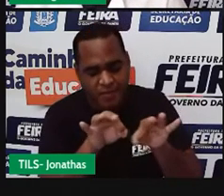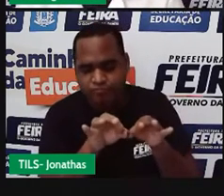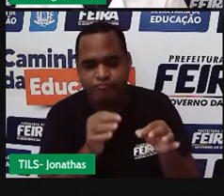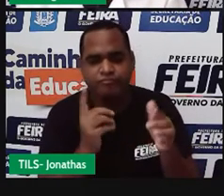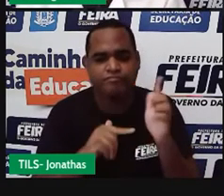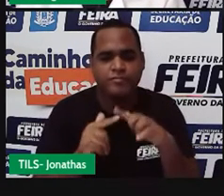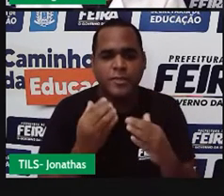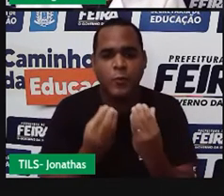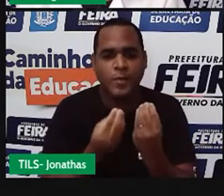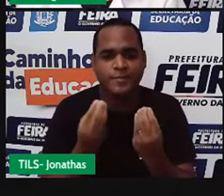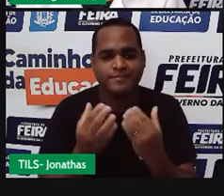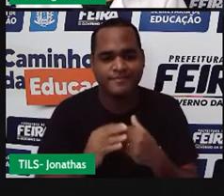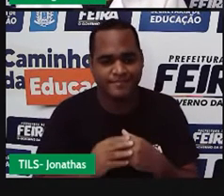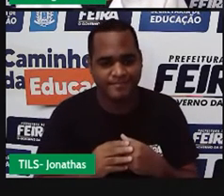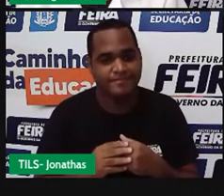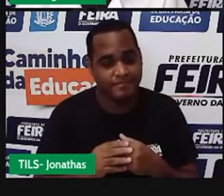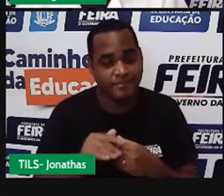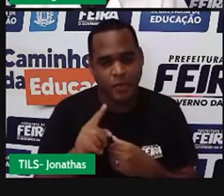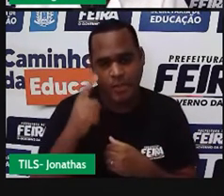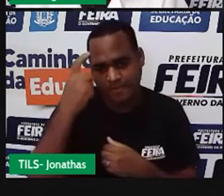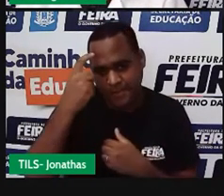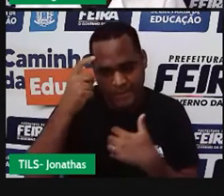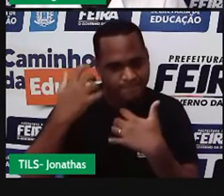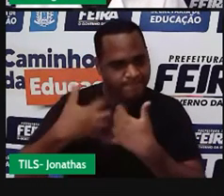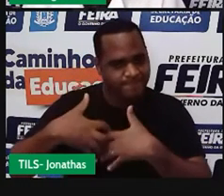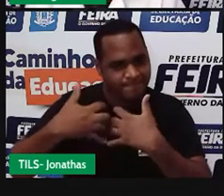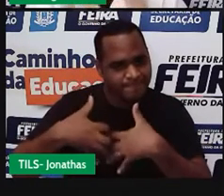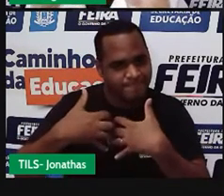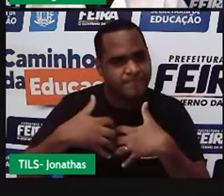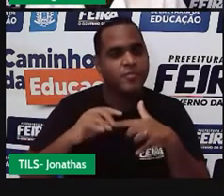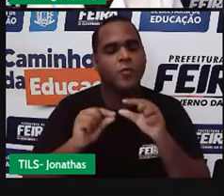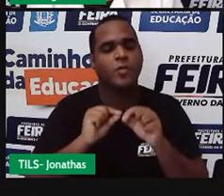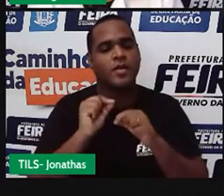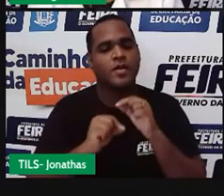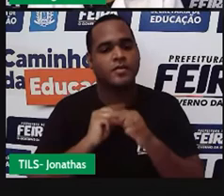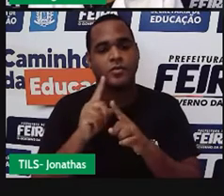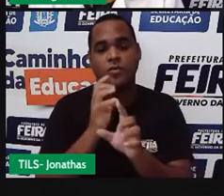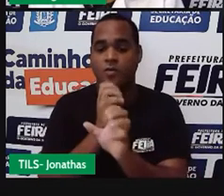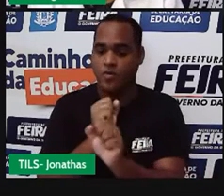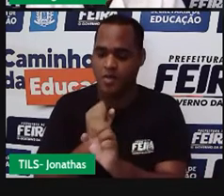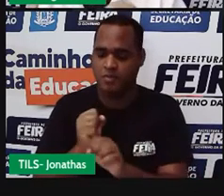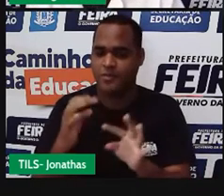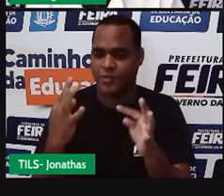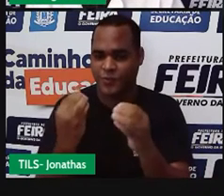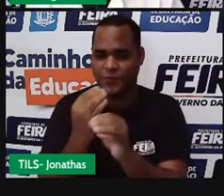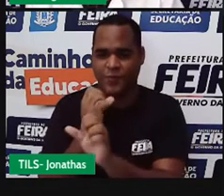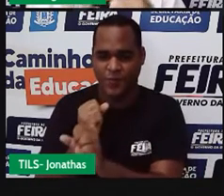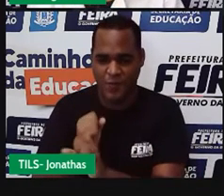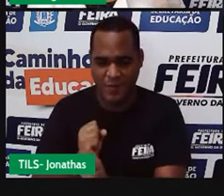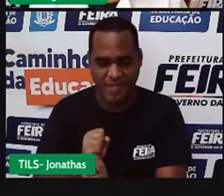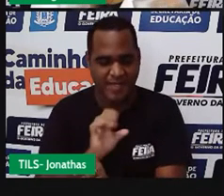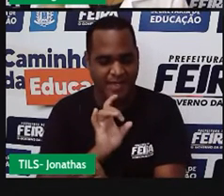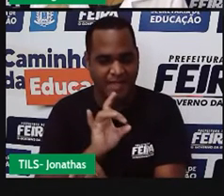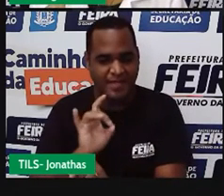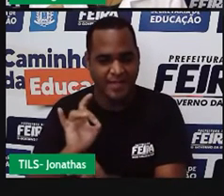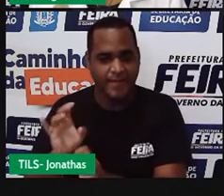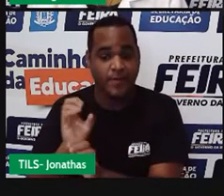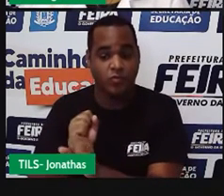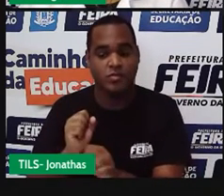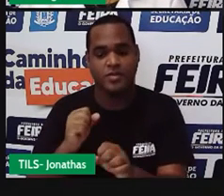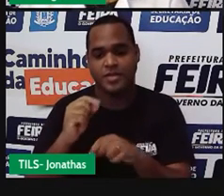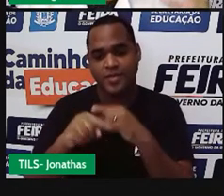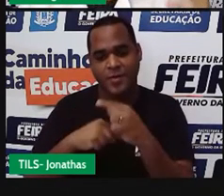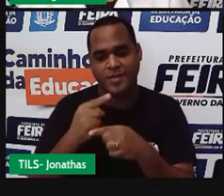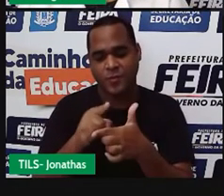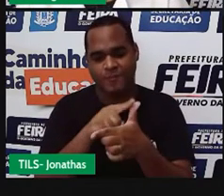situação que a gente acabou de raciocinar. A gente já sabe que a gente soma as quantidades e depois pega o total e divide por